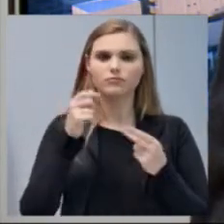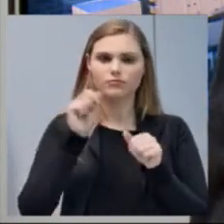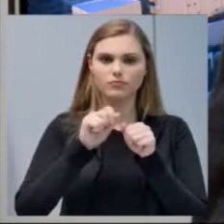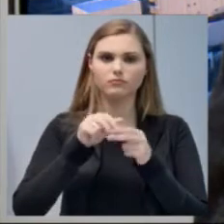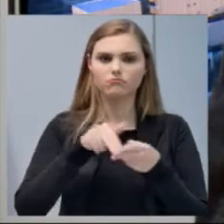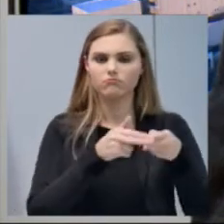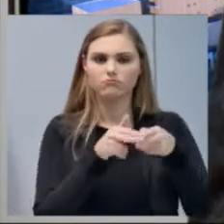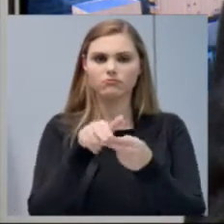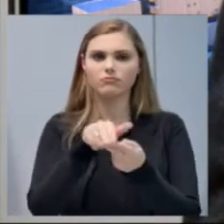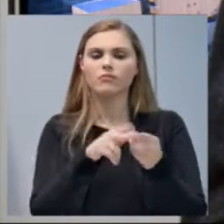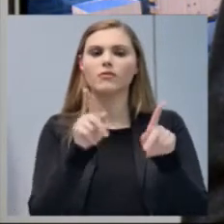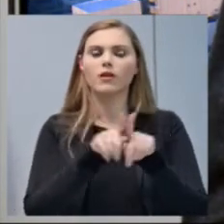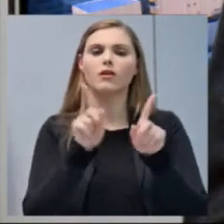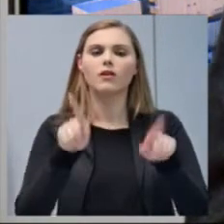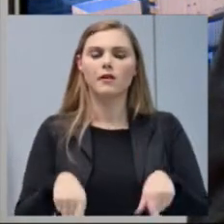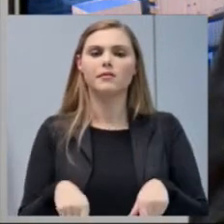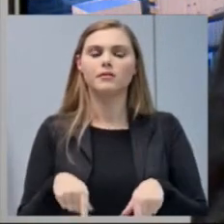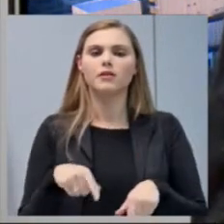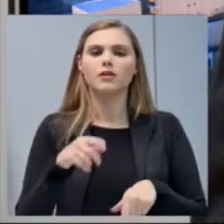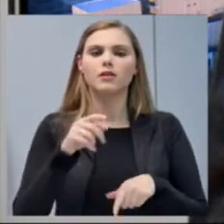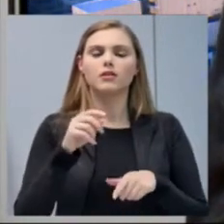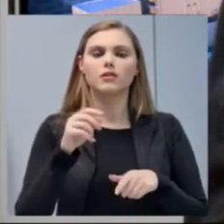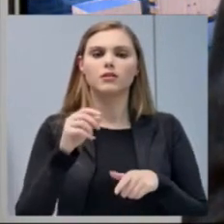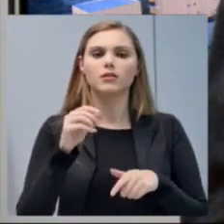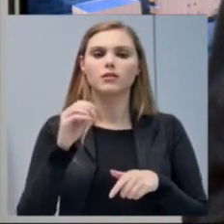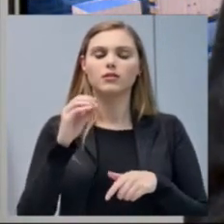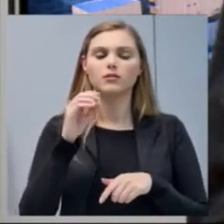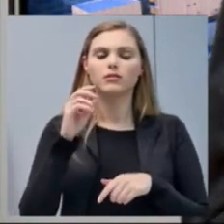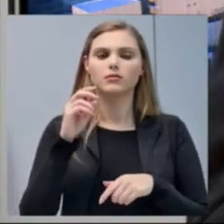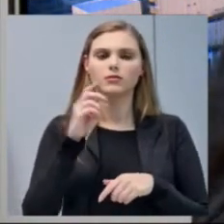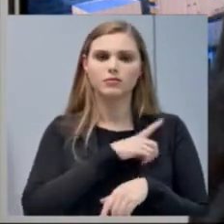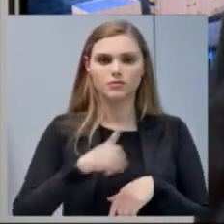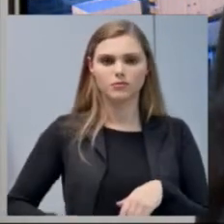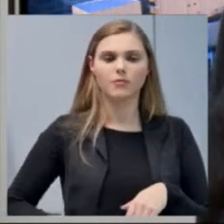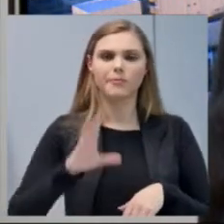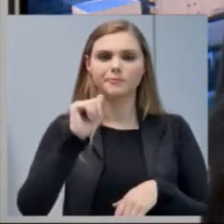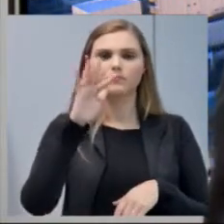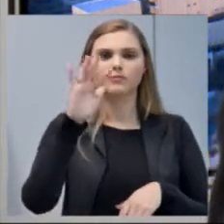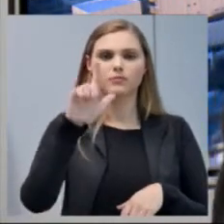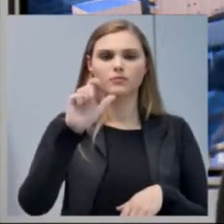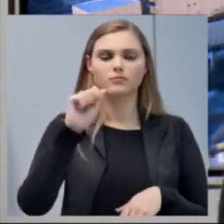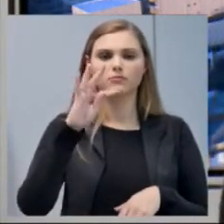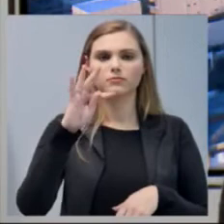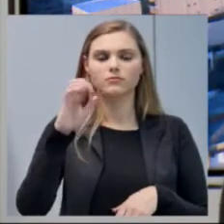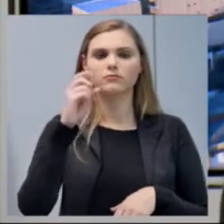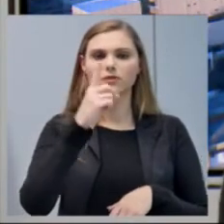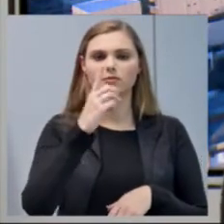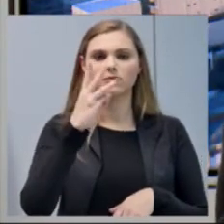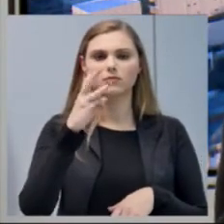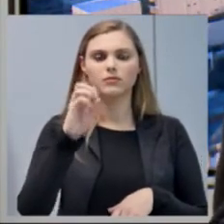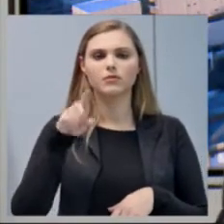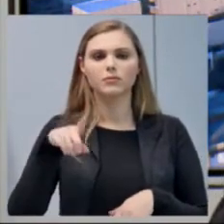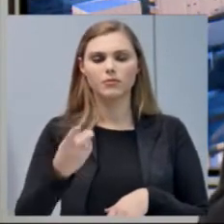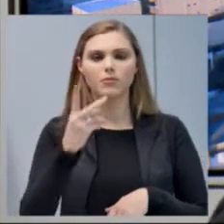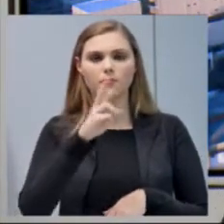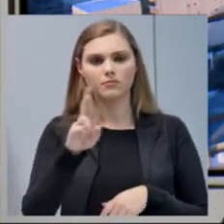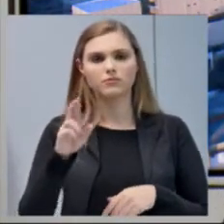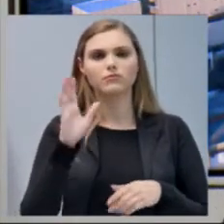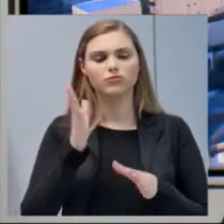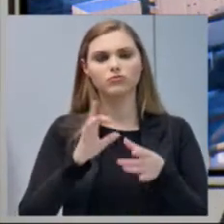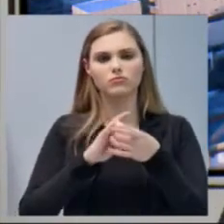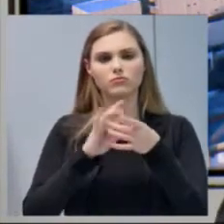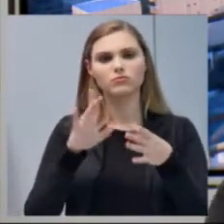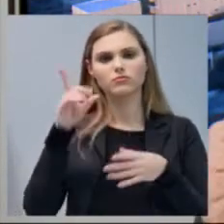que também é fruto de uma emenda do Valdir Colato de R$ 135 mil, que já está disponível na Prefeitura. Além disso, temos uma